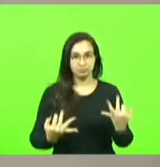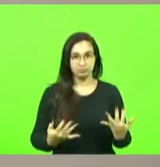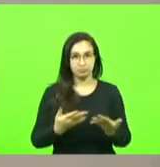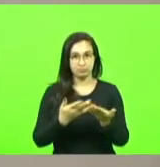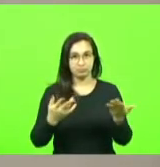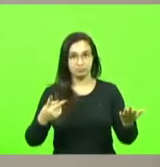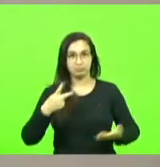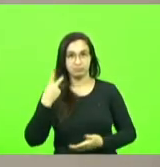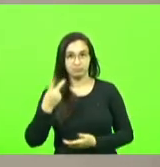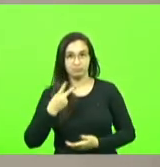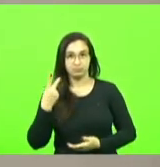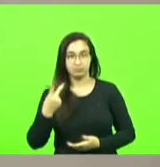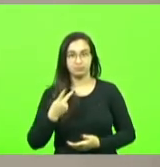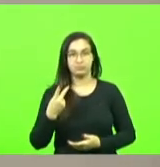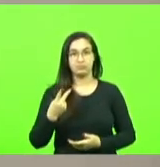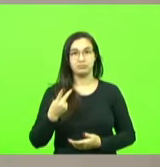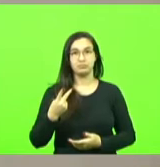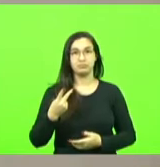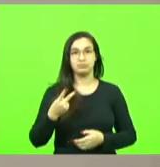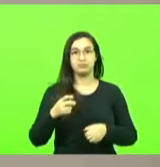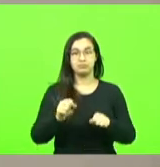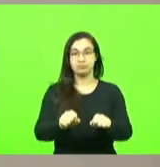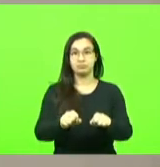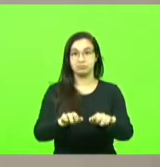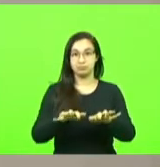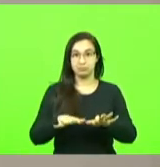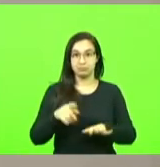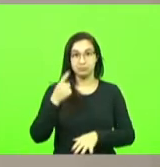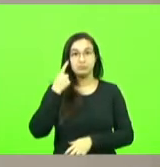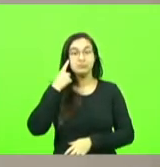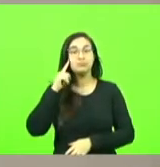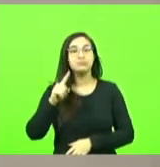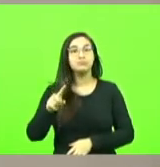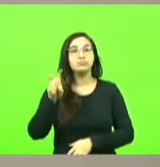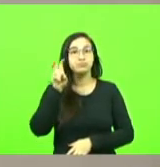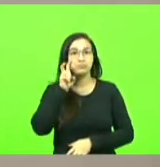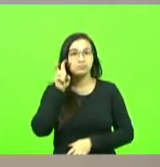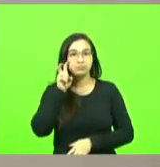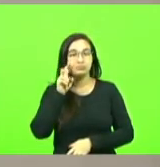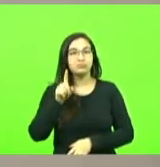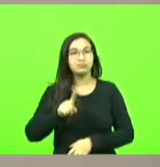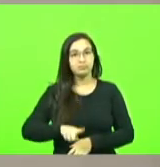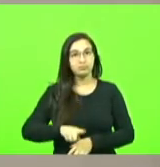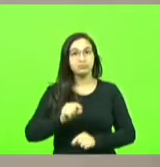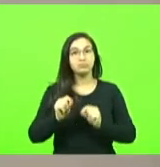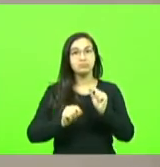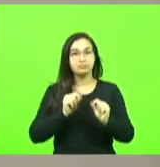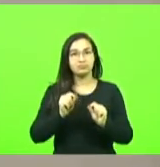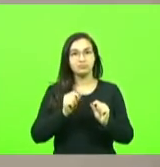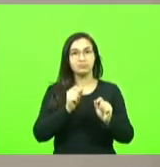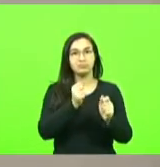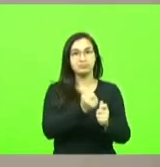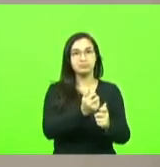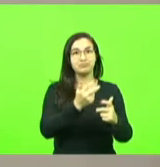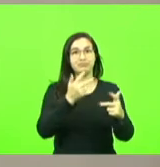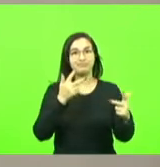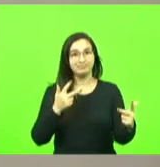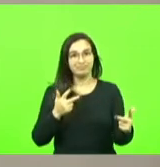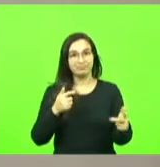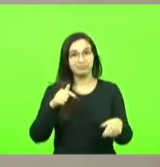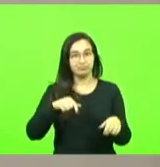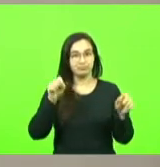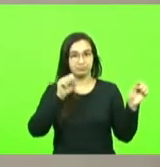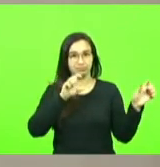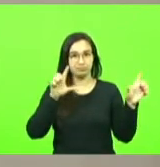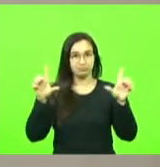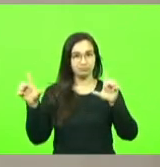que a sessão na quinta-feira também ela é feita virtual e aqui nós temos aqui no painel os